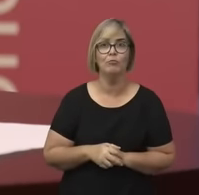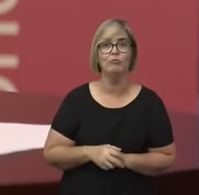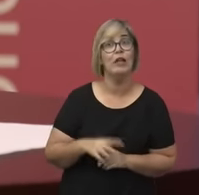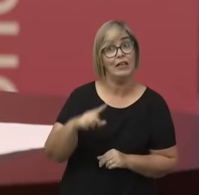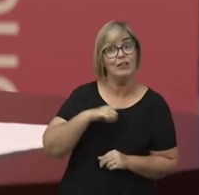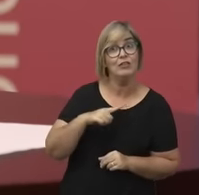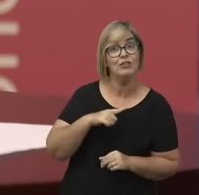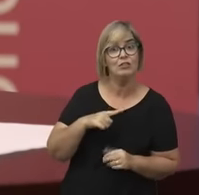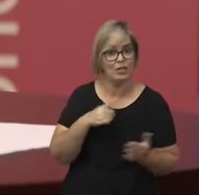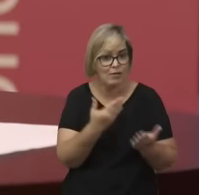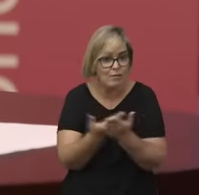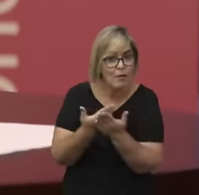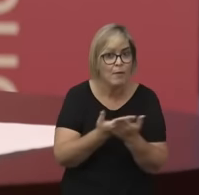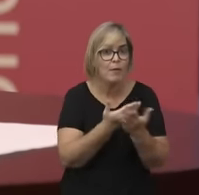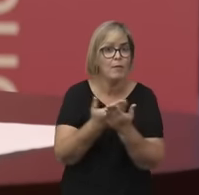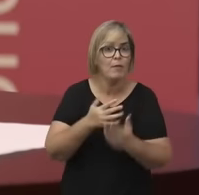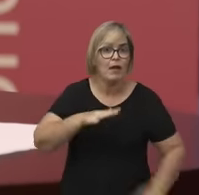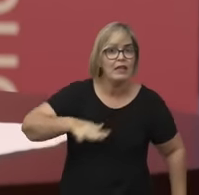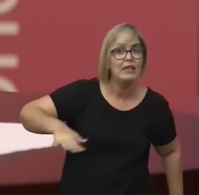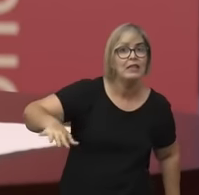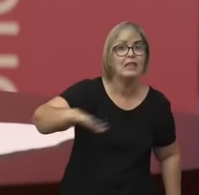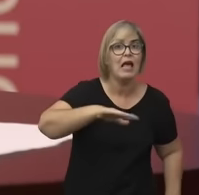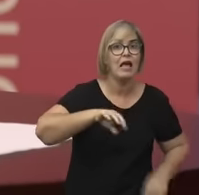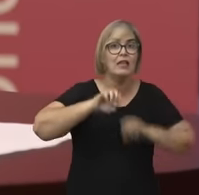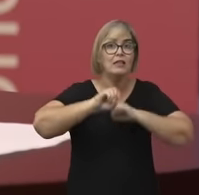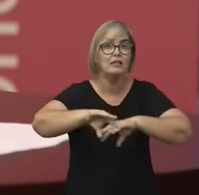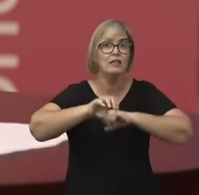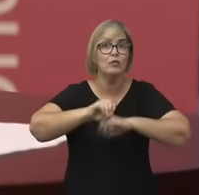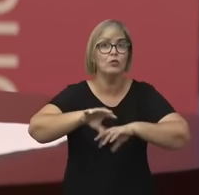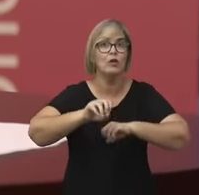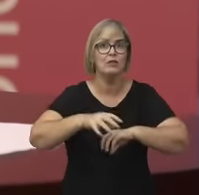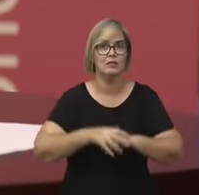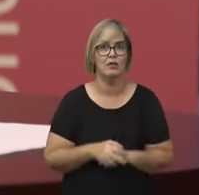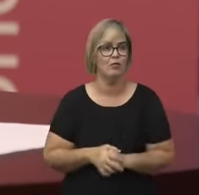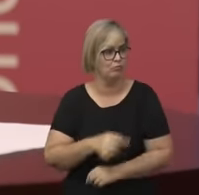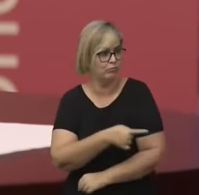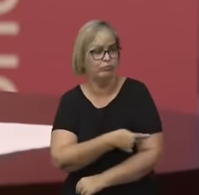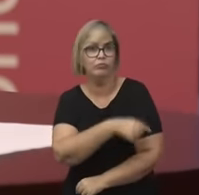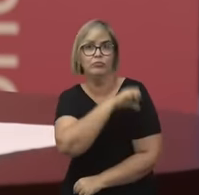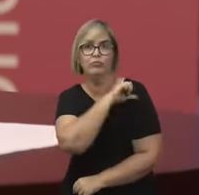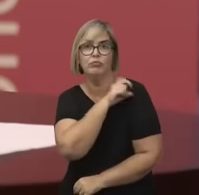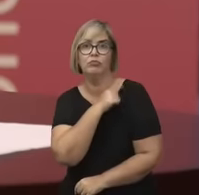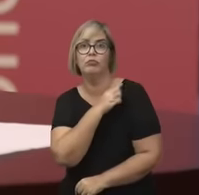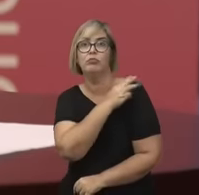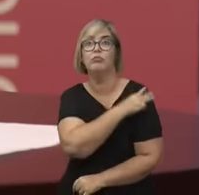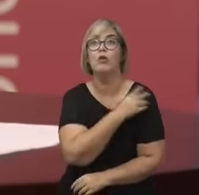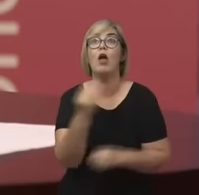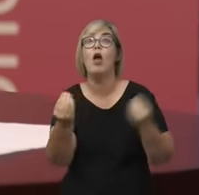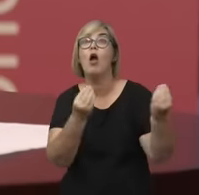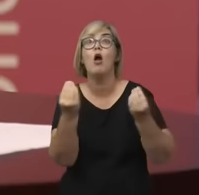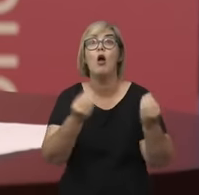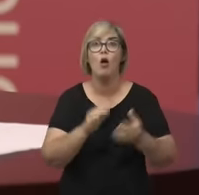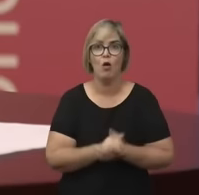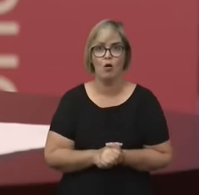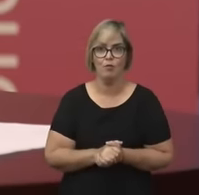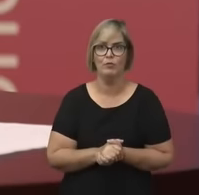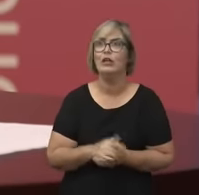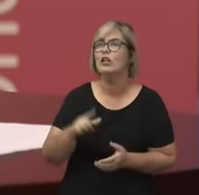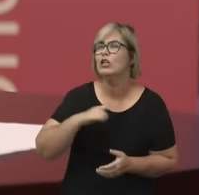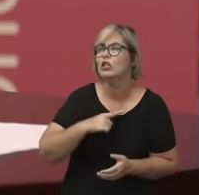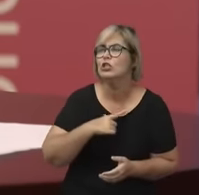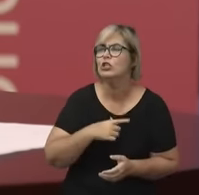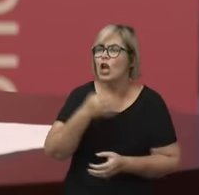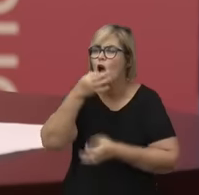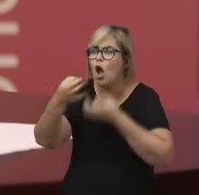institutos de educação, dentro do ensino superior. Os comentários, São Tomás de Aquino, por exemplo, os comentários a